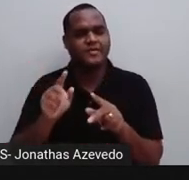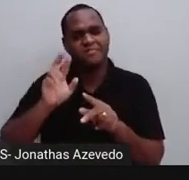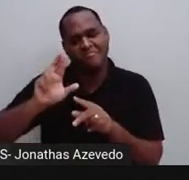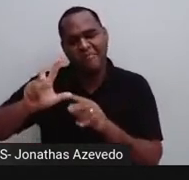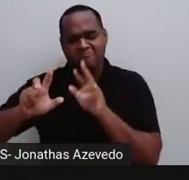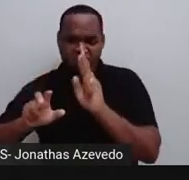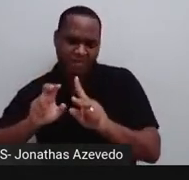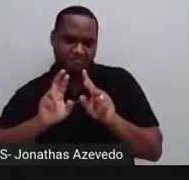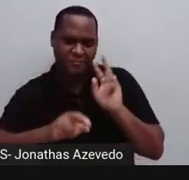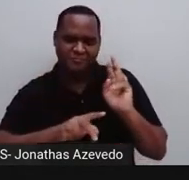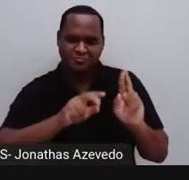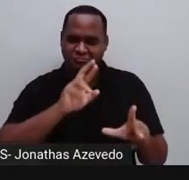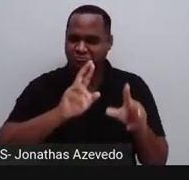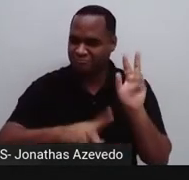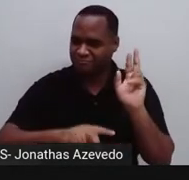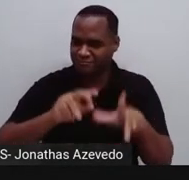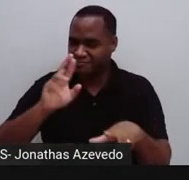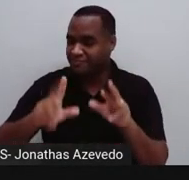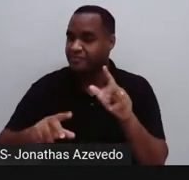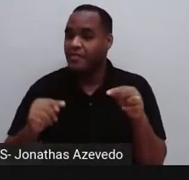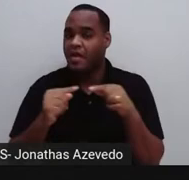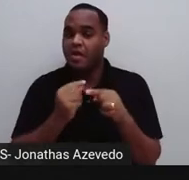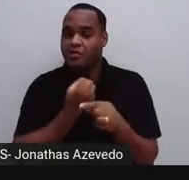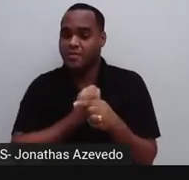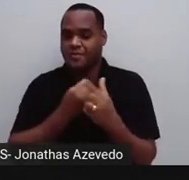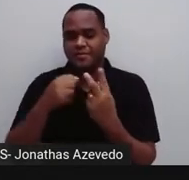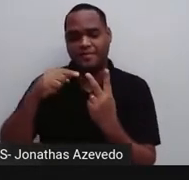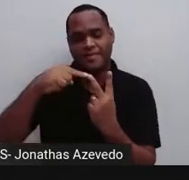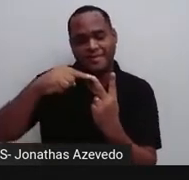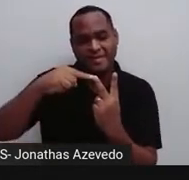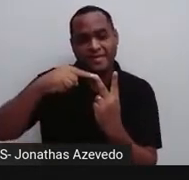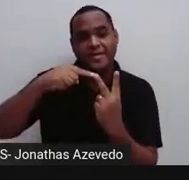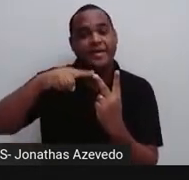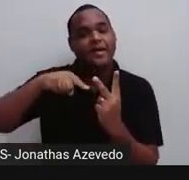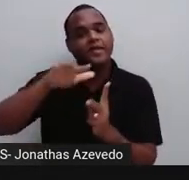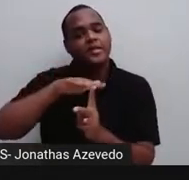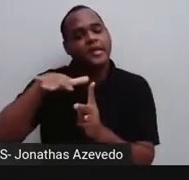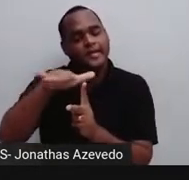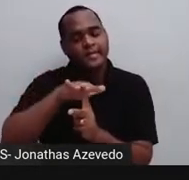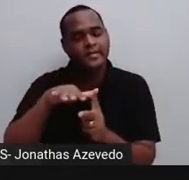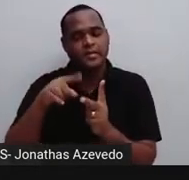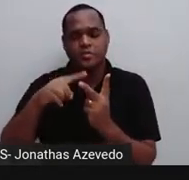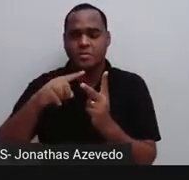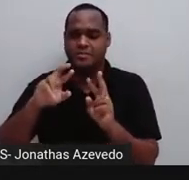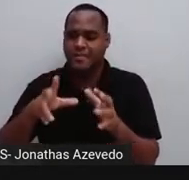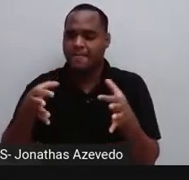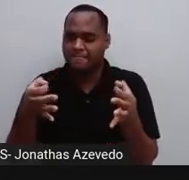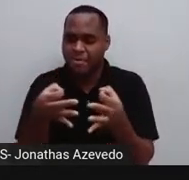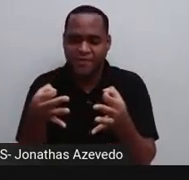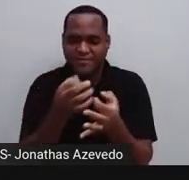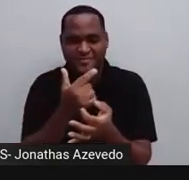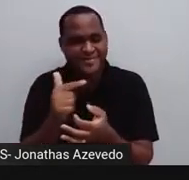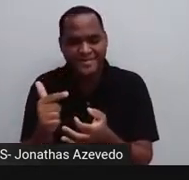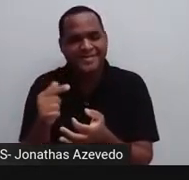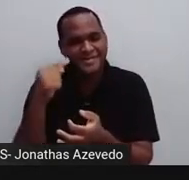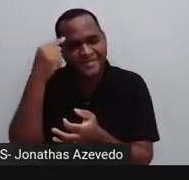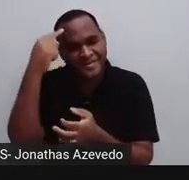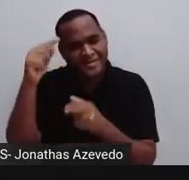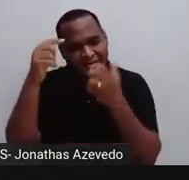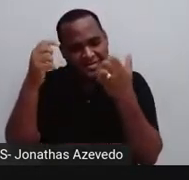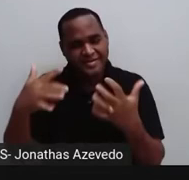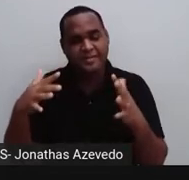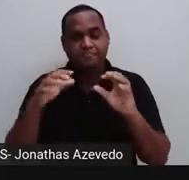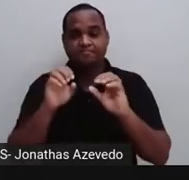nascem né das raízes de números que não são quadrados perfeitos a gente teve uma aula que a gente